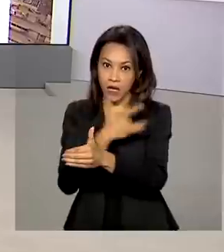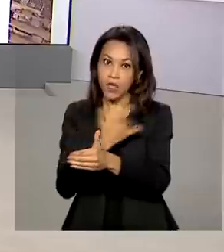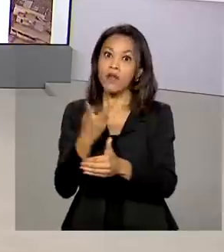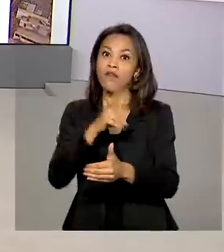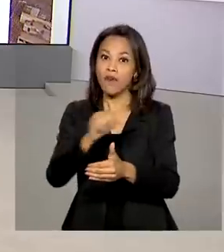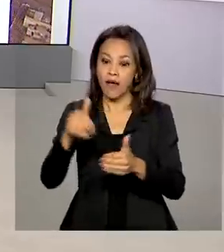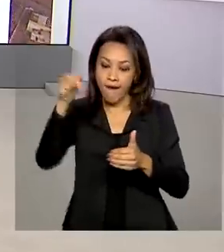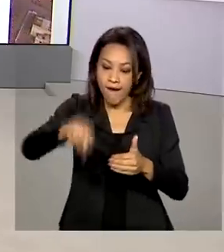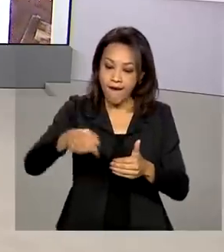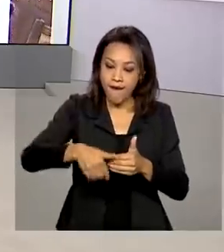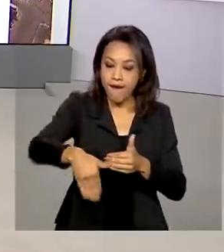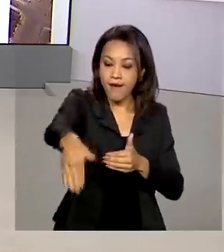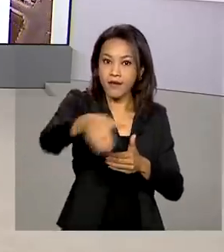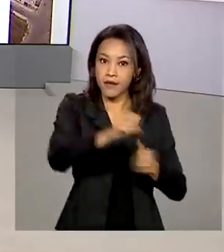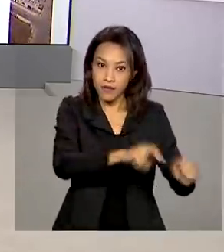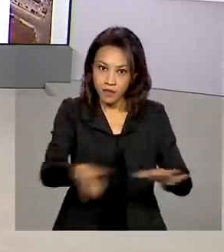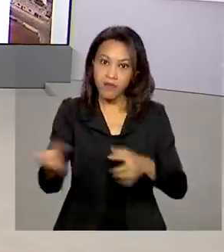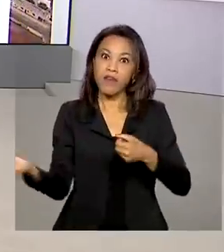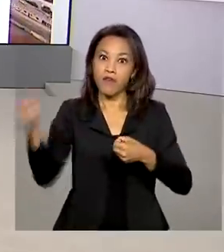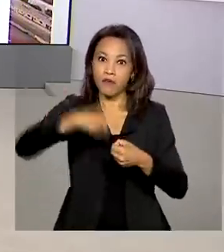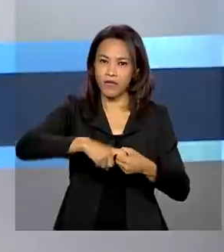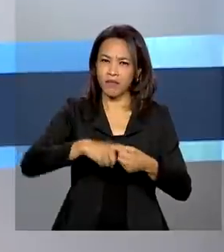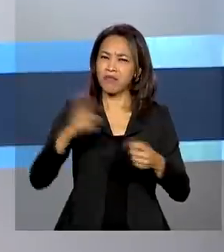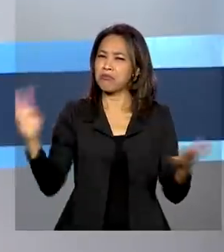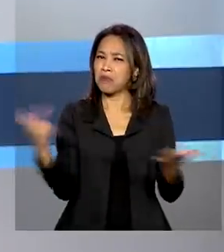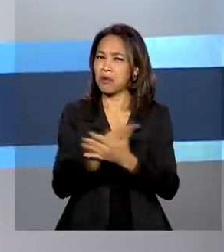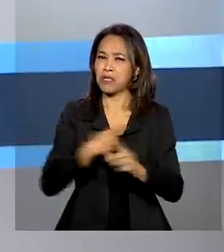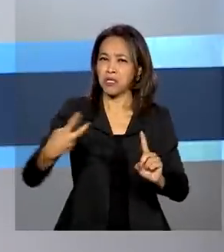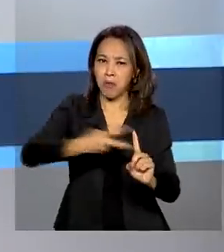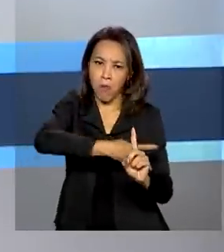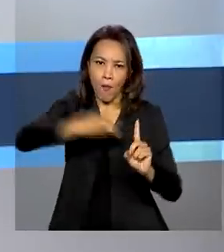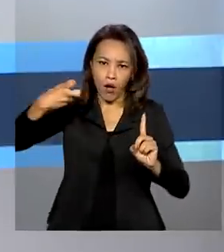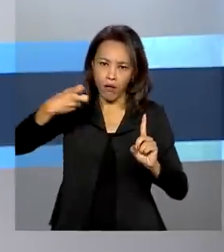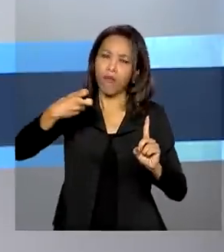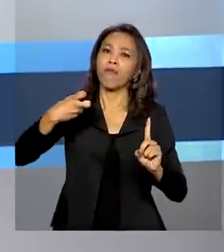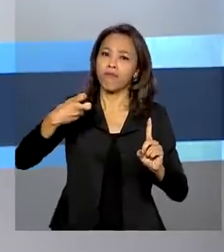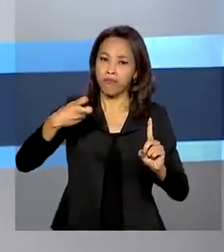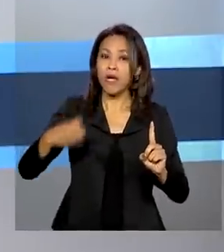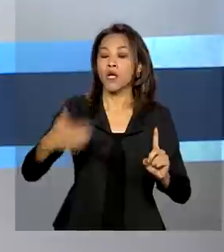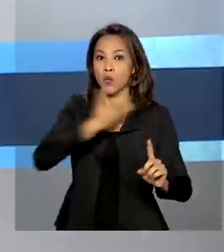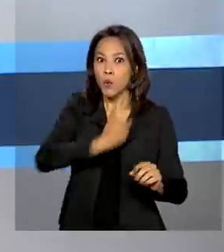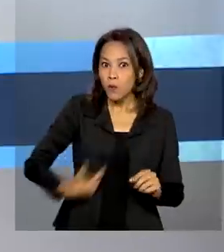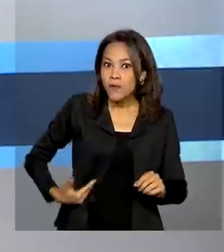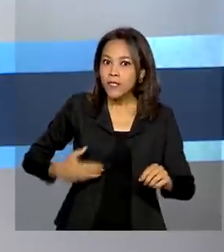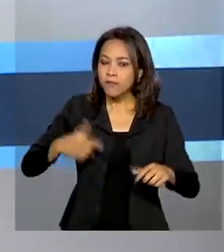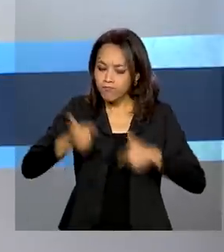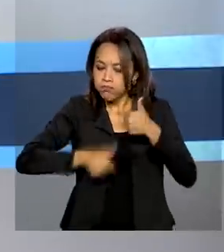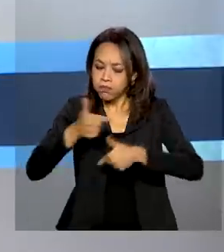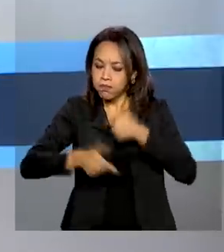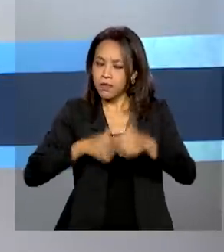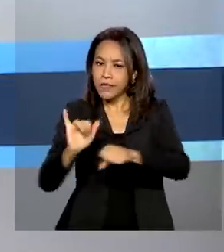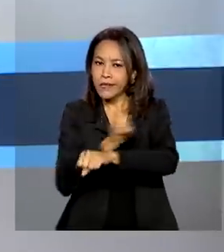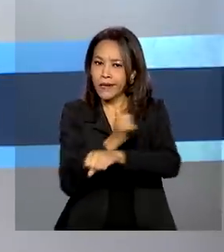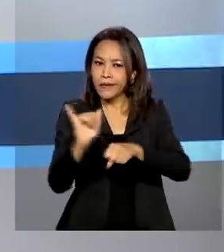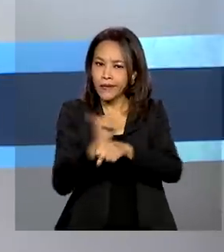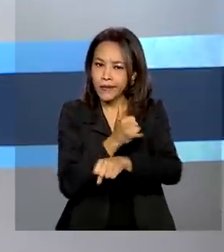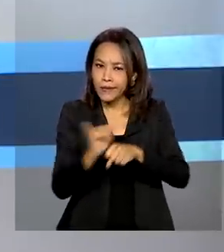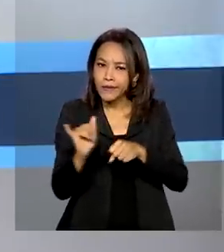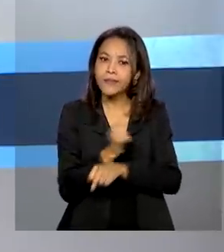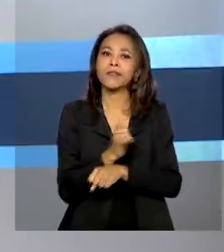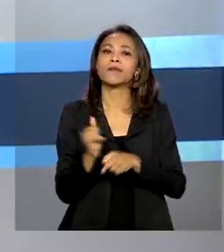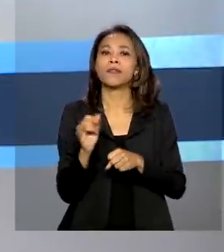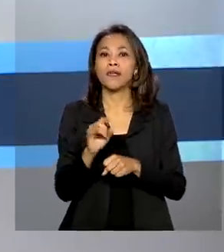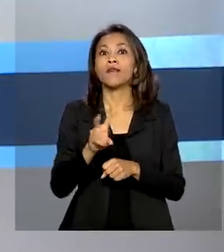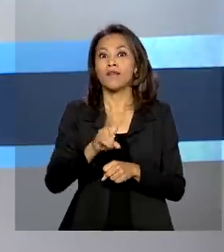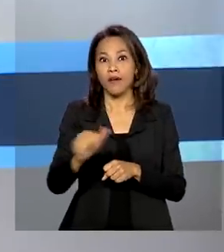semana, depois do ataque de hackers. E o governo continua trabalhando na estratégia de imunização, que será adotada